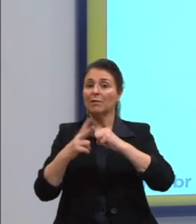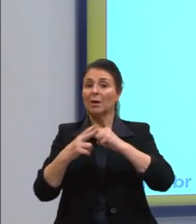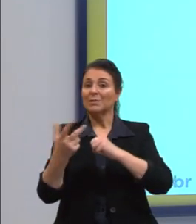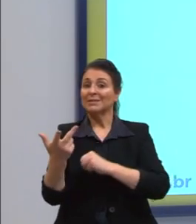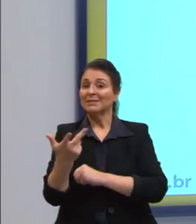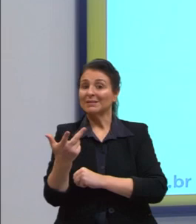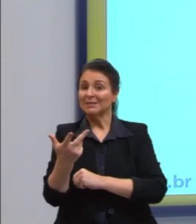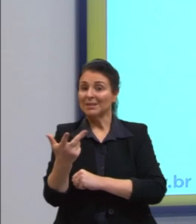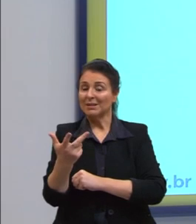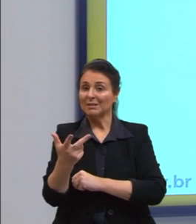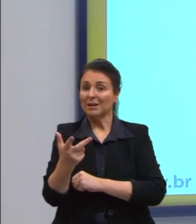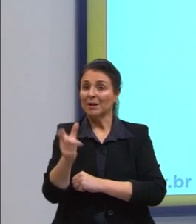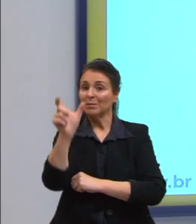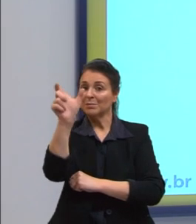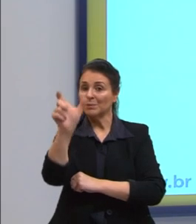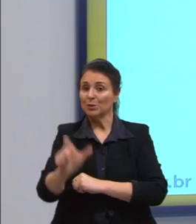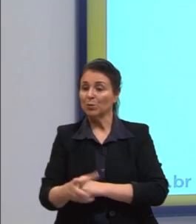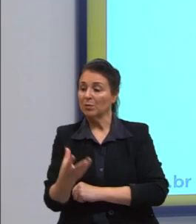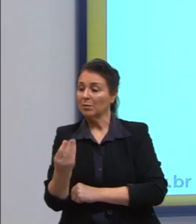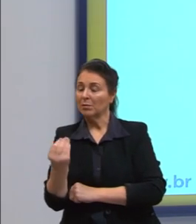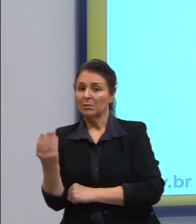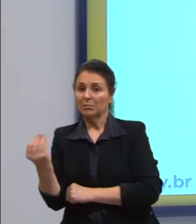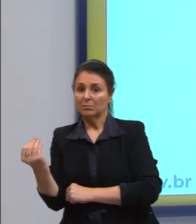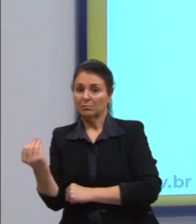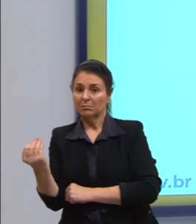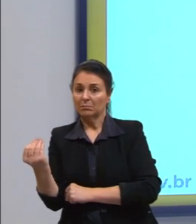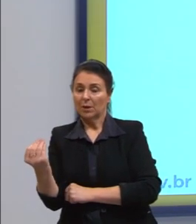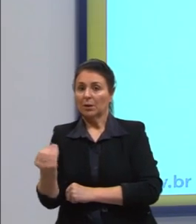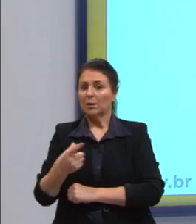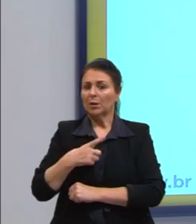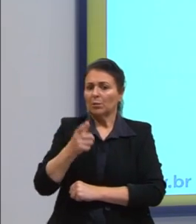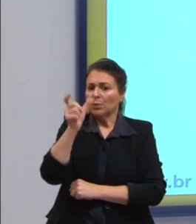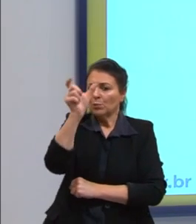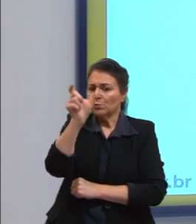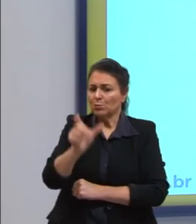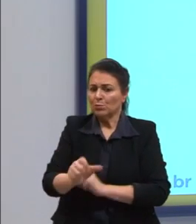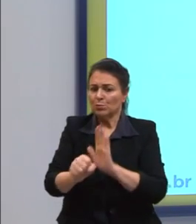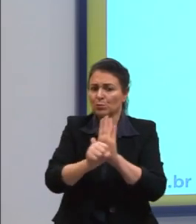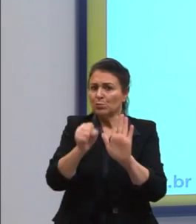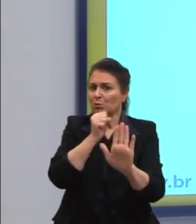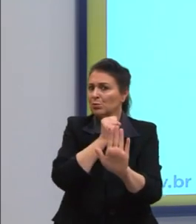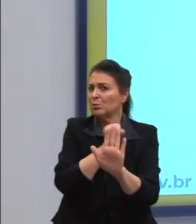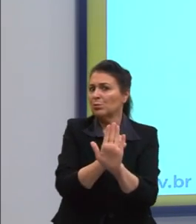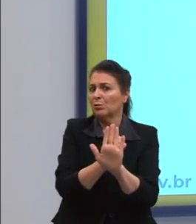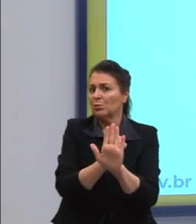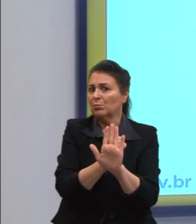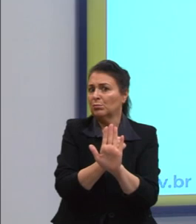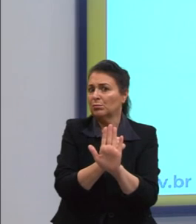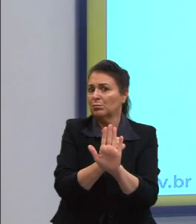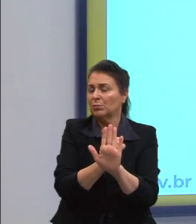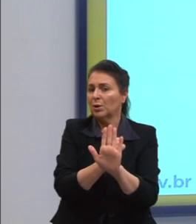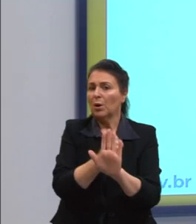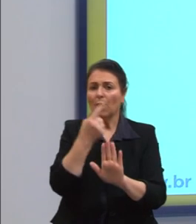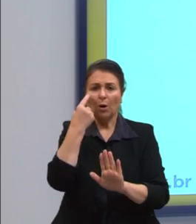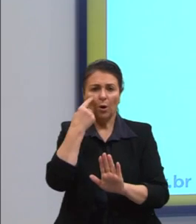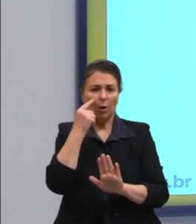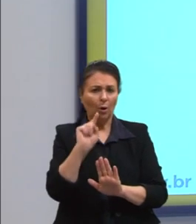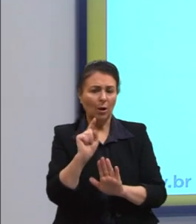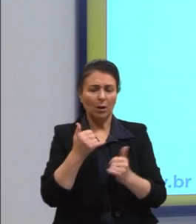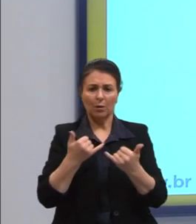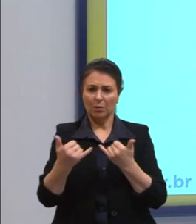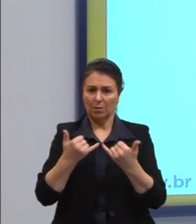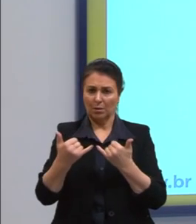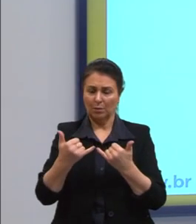pessoa do plural. Sem sujeito aparente na oração. Quando o sujeito não aparecer. Olhem o exemplo.